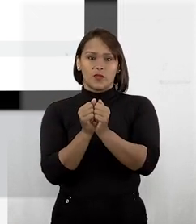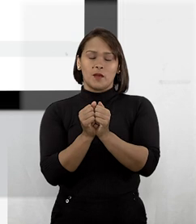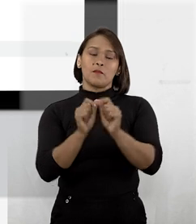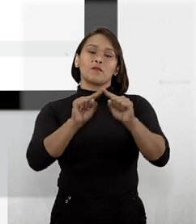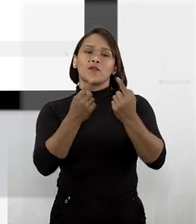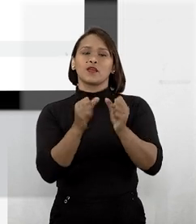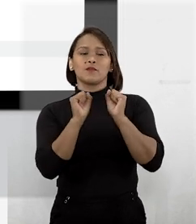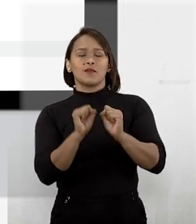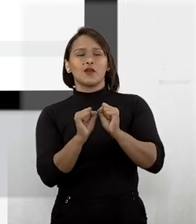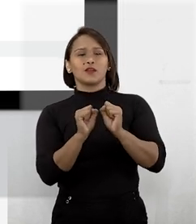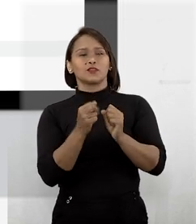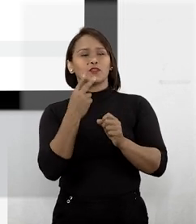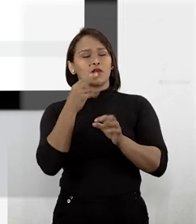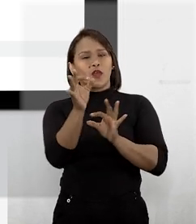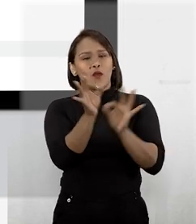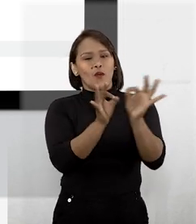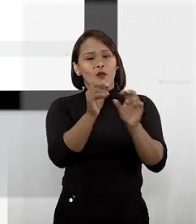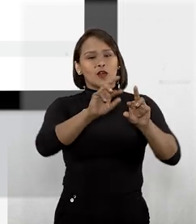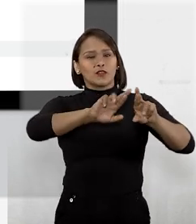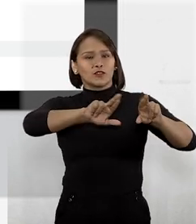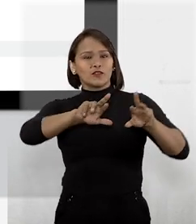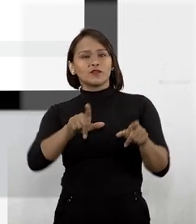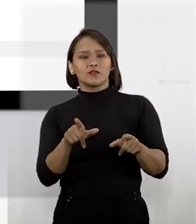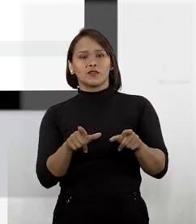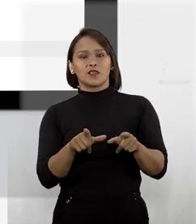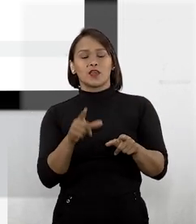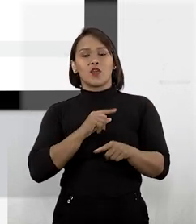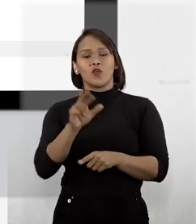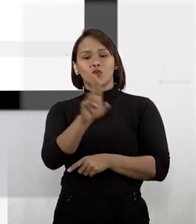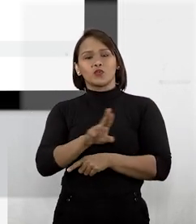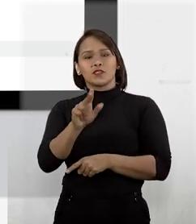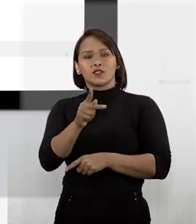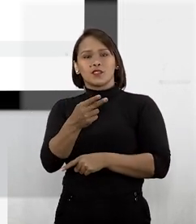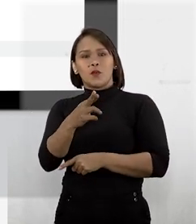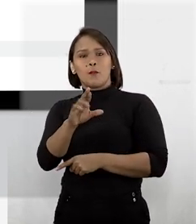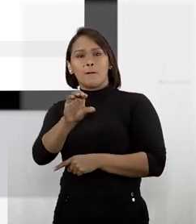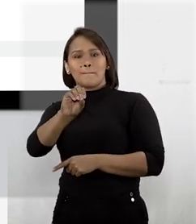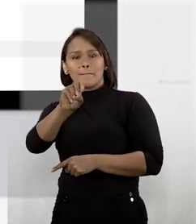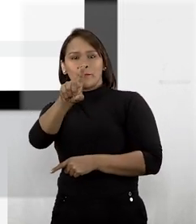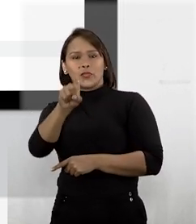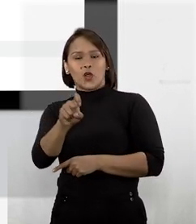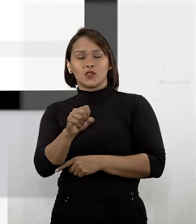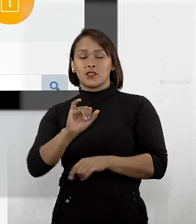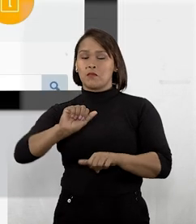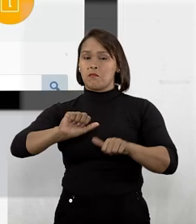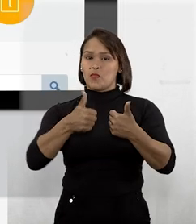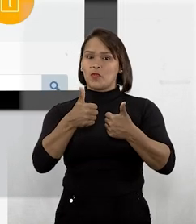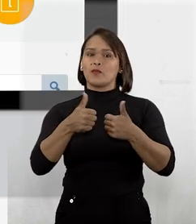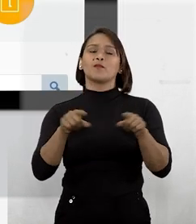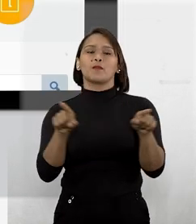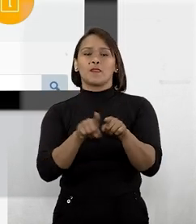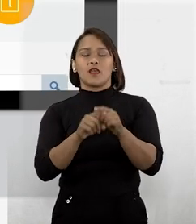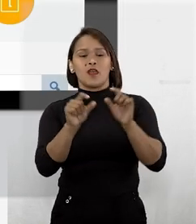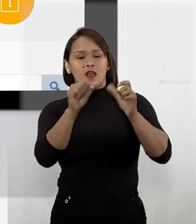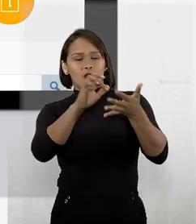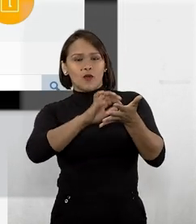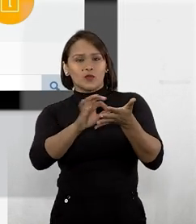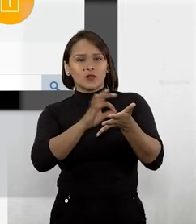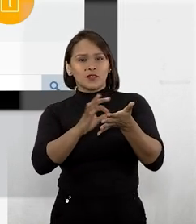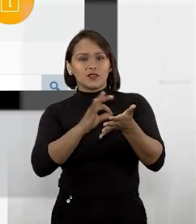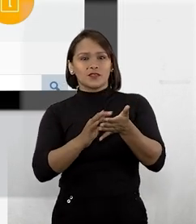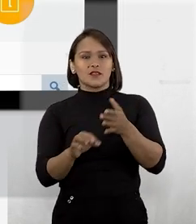mas podem aparecer em ordens diferentes, utilizar o PROX é uma boa opção. Ao escrever,